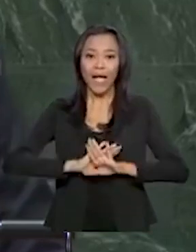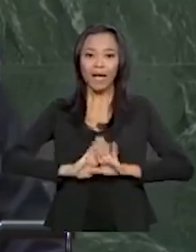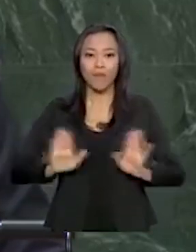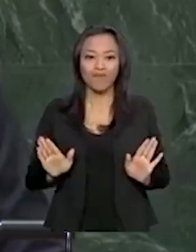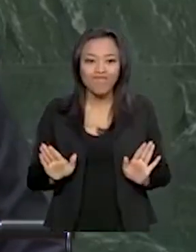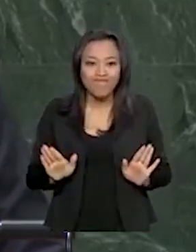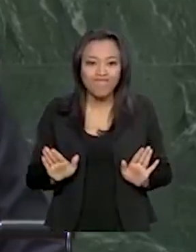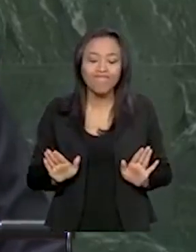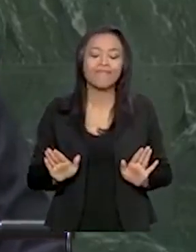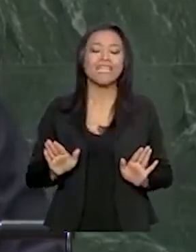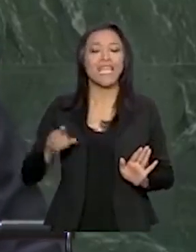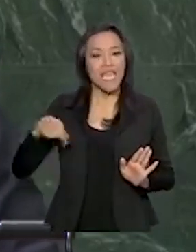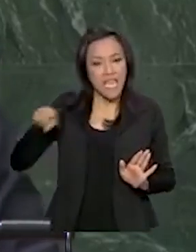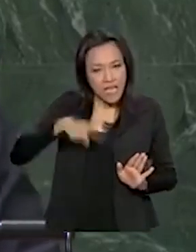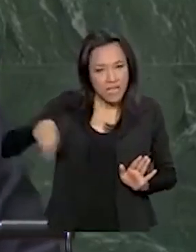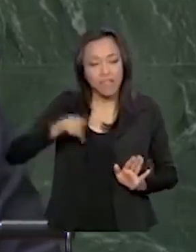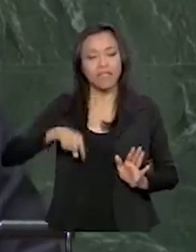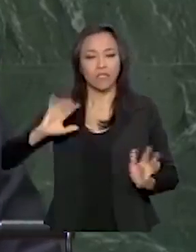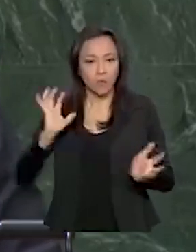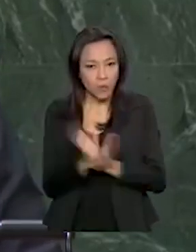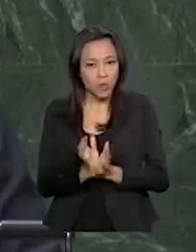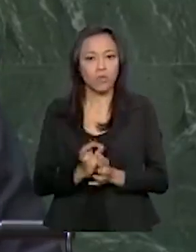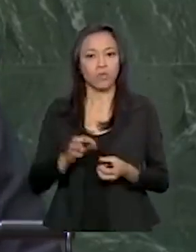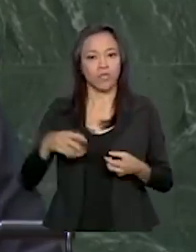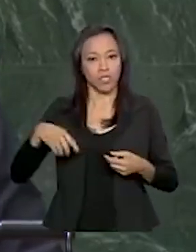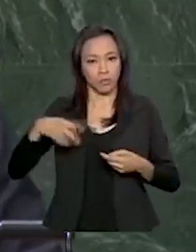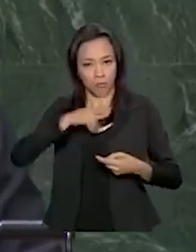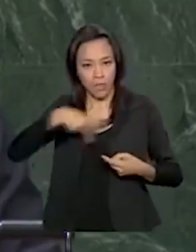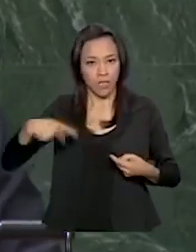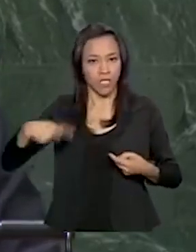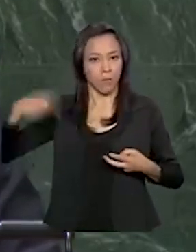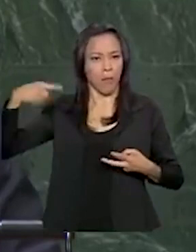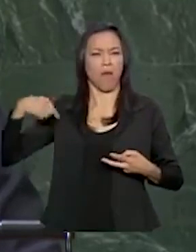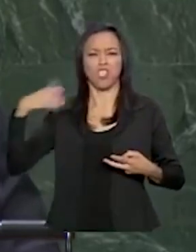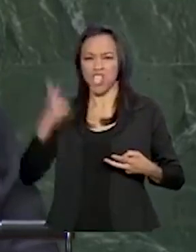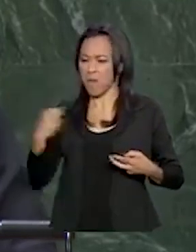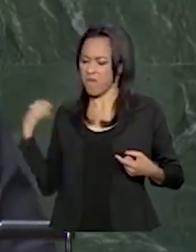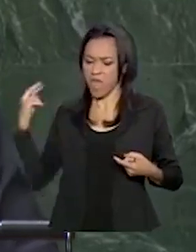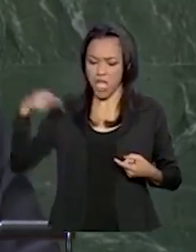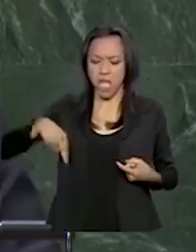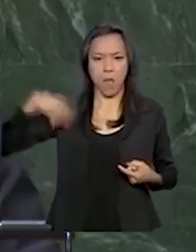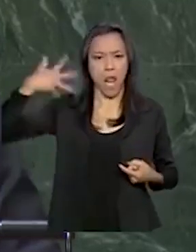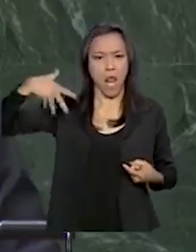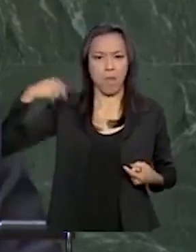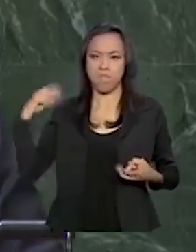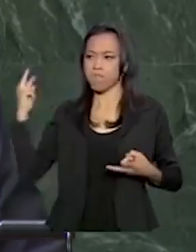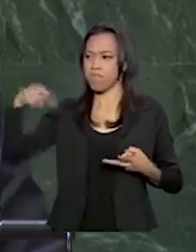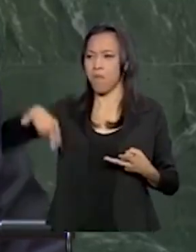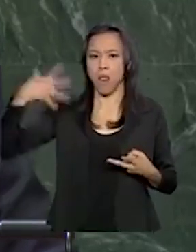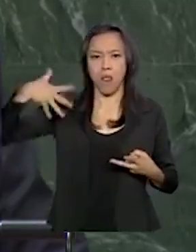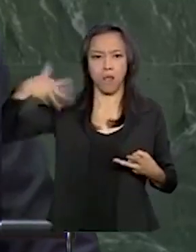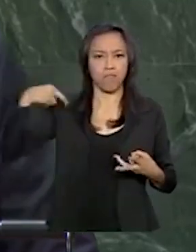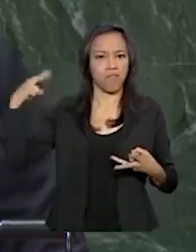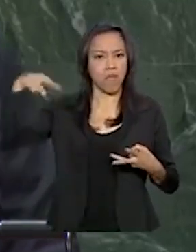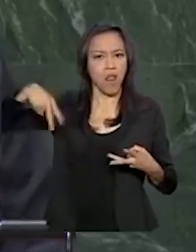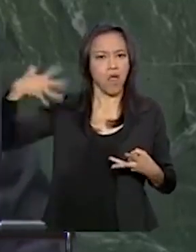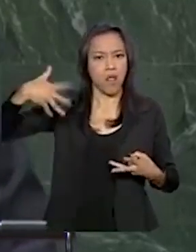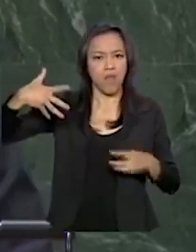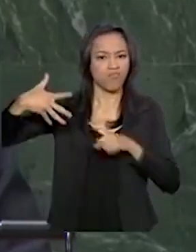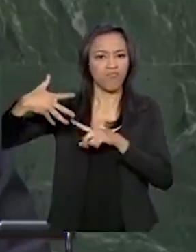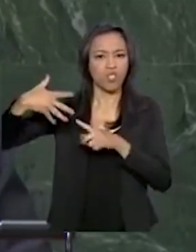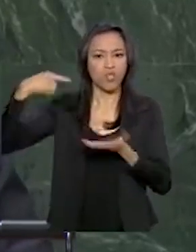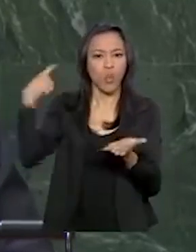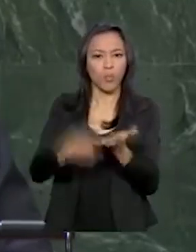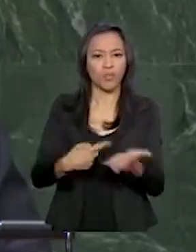Esses mesmos governantes vinham aqui todos os anos e faziam descompromissados discursos